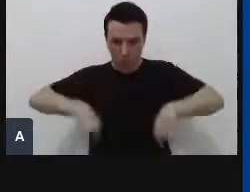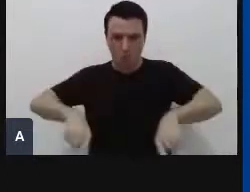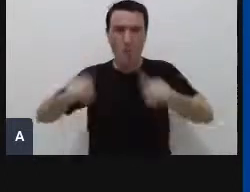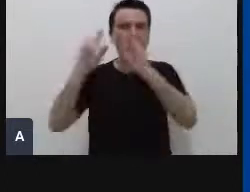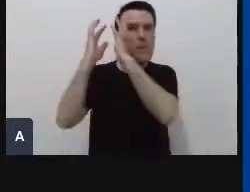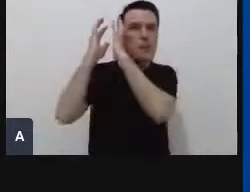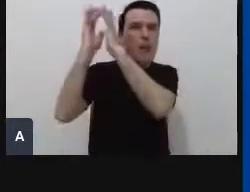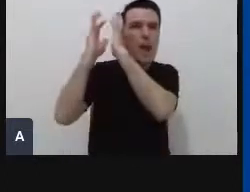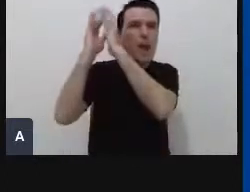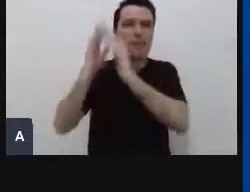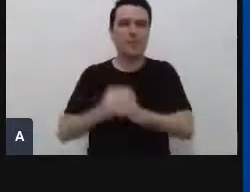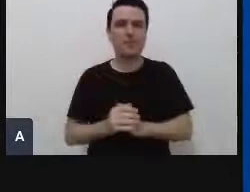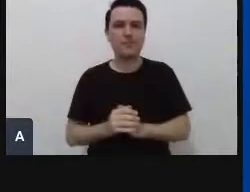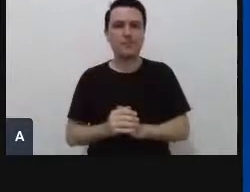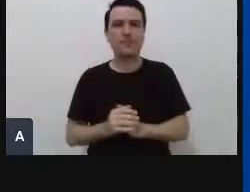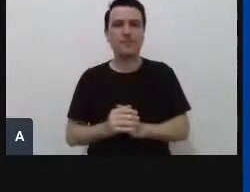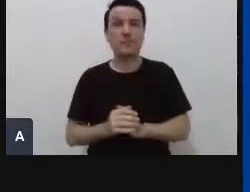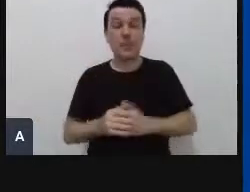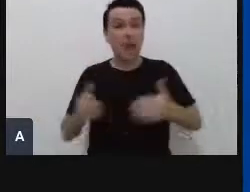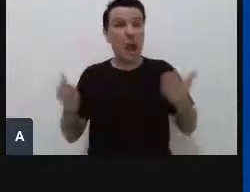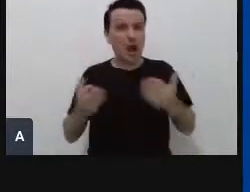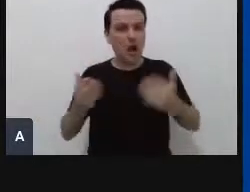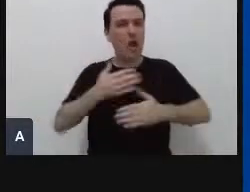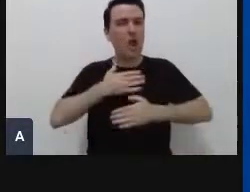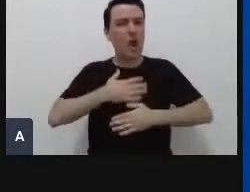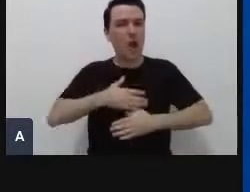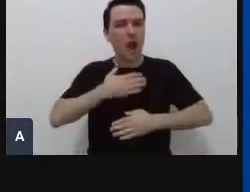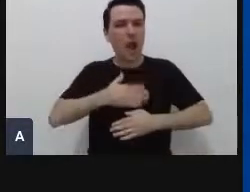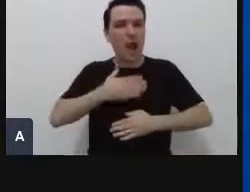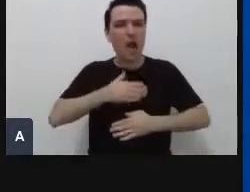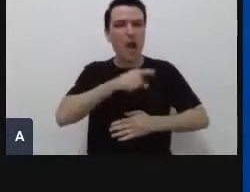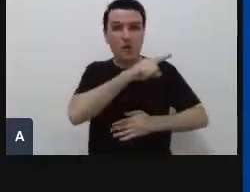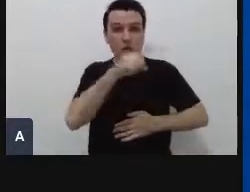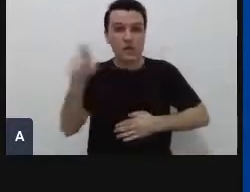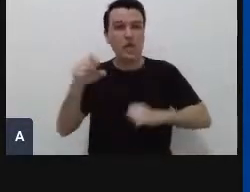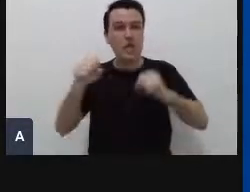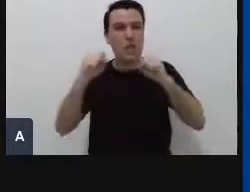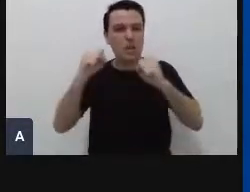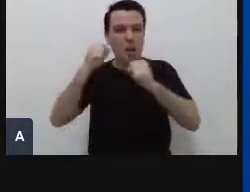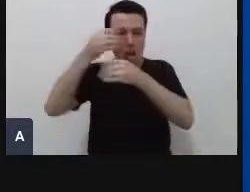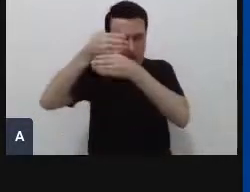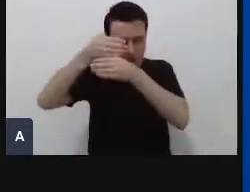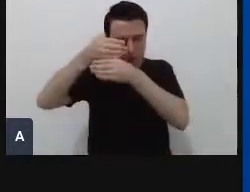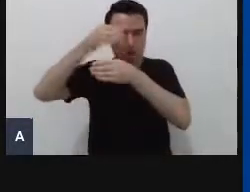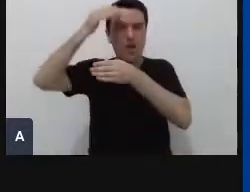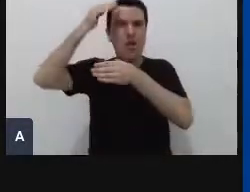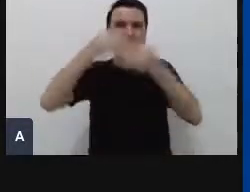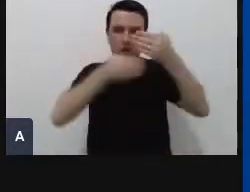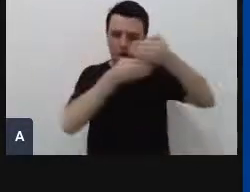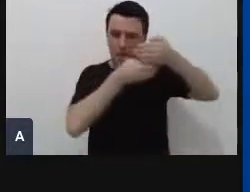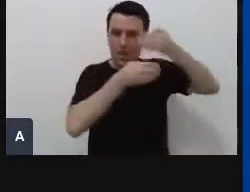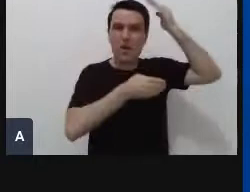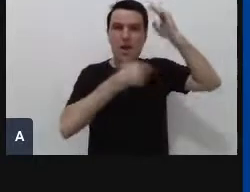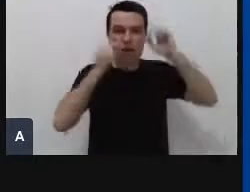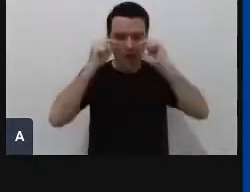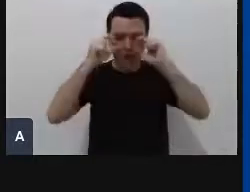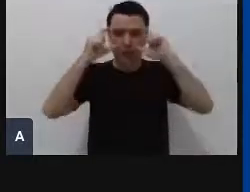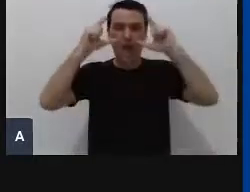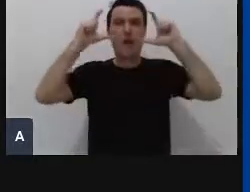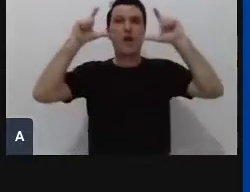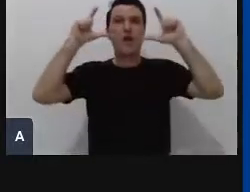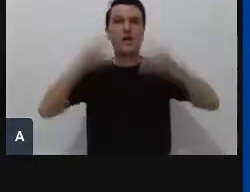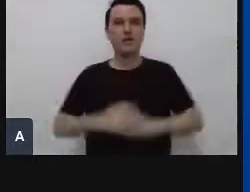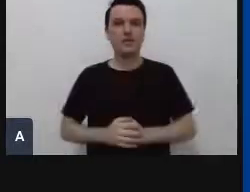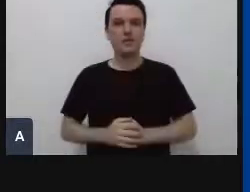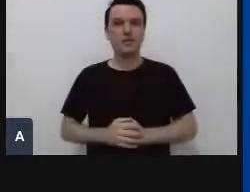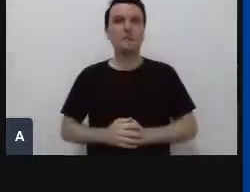Calma a agora vocês podem abrindo os olhos para a gentileza para a gente começar a atividade